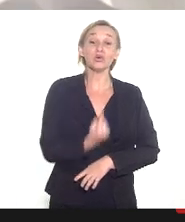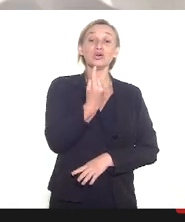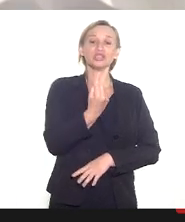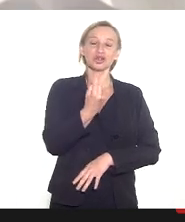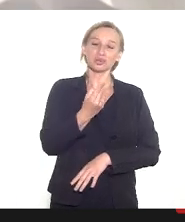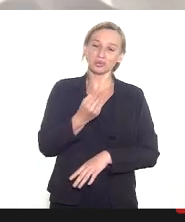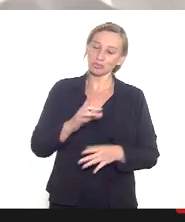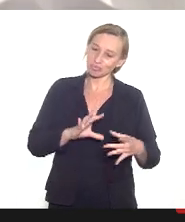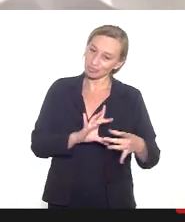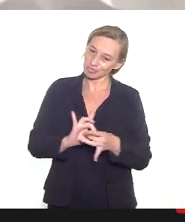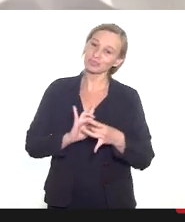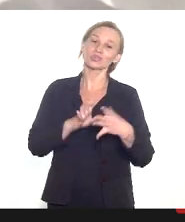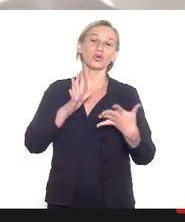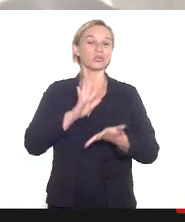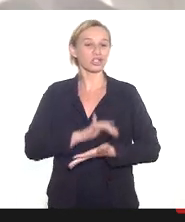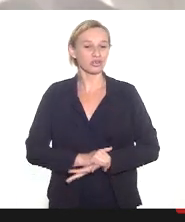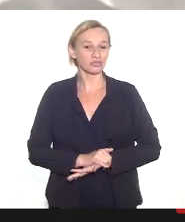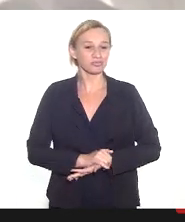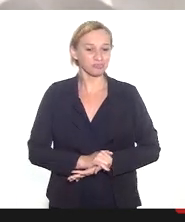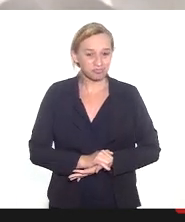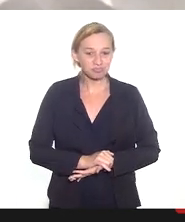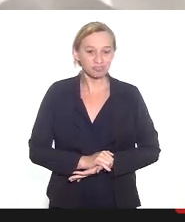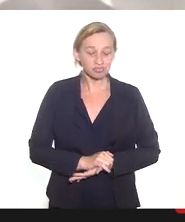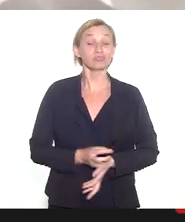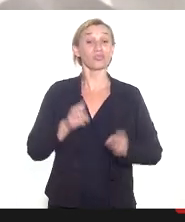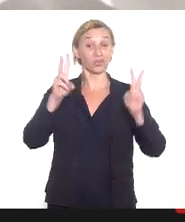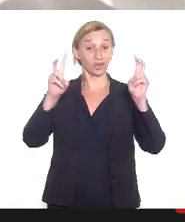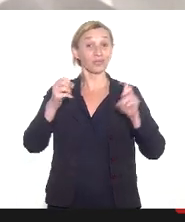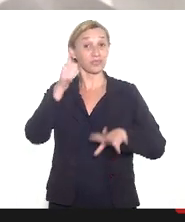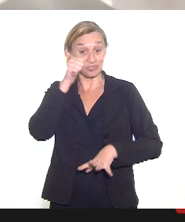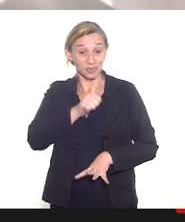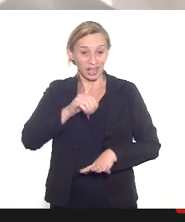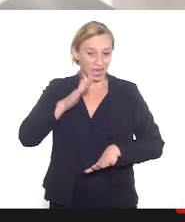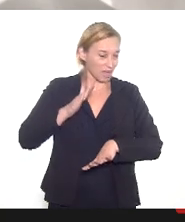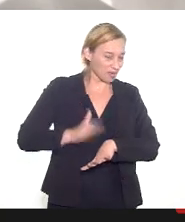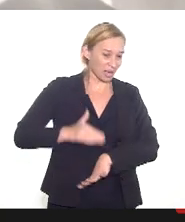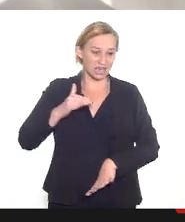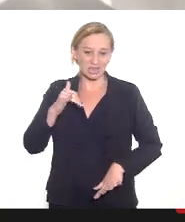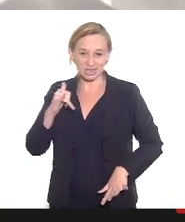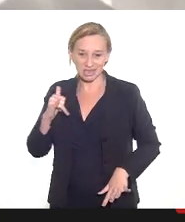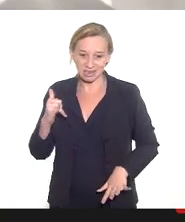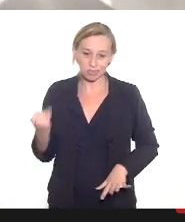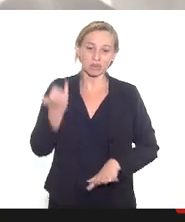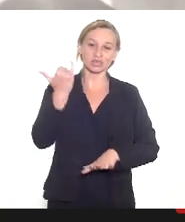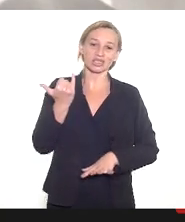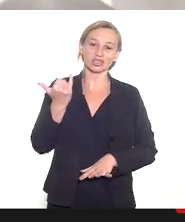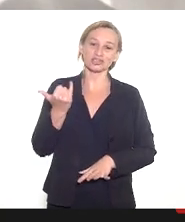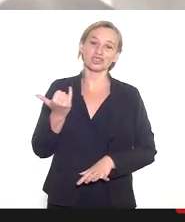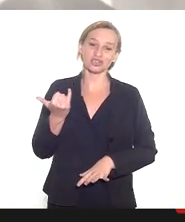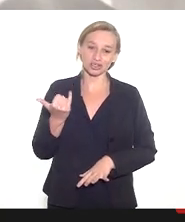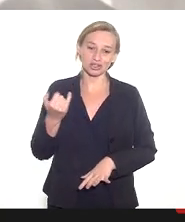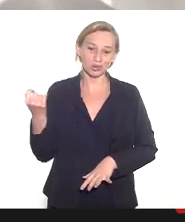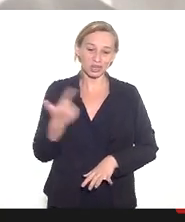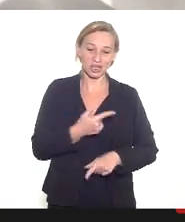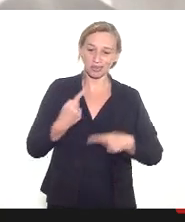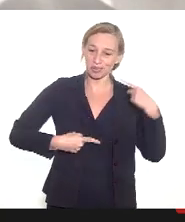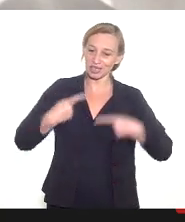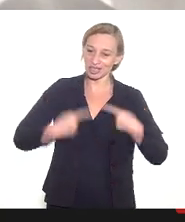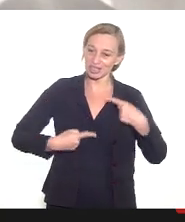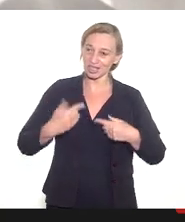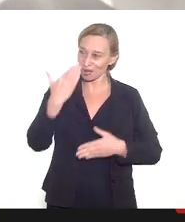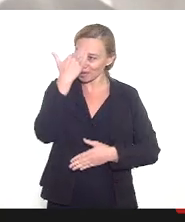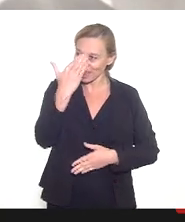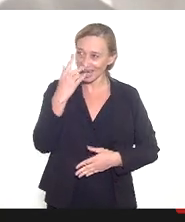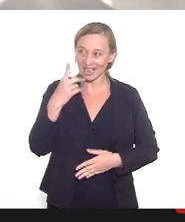partidário onde o tema mulher ele é mais relevante do que as nossas convicções políticas então